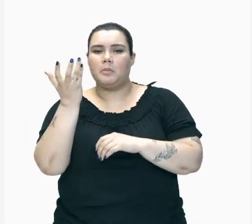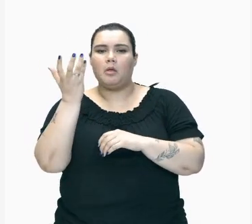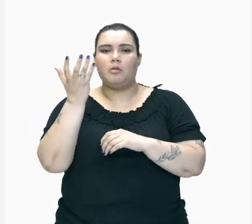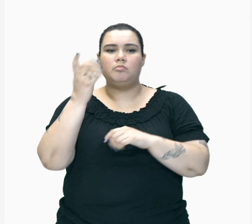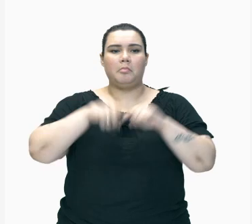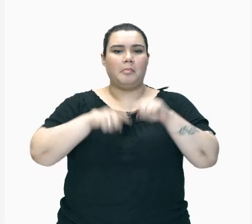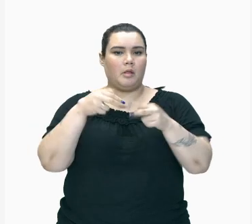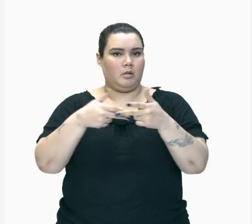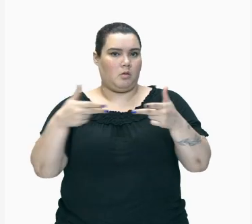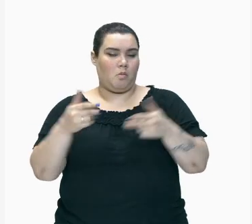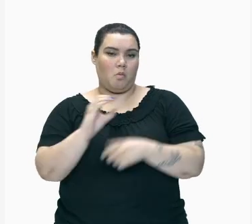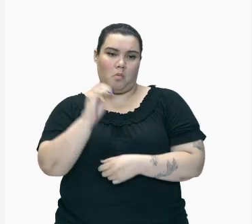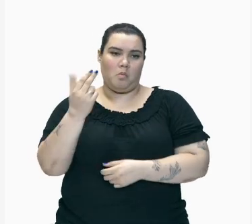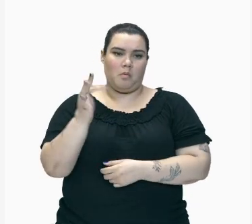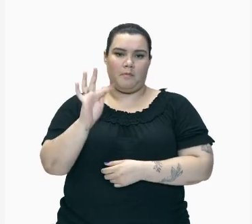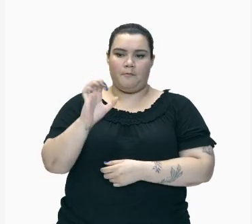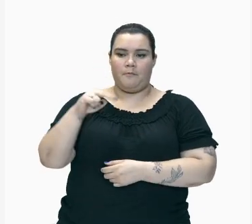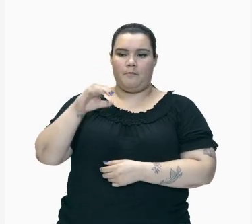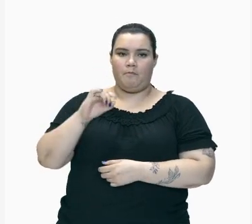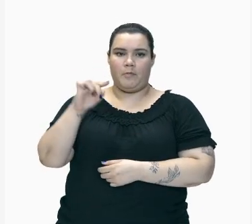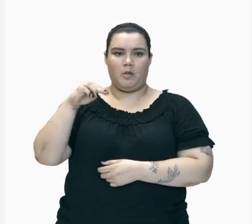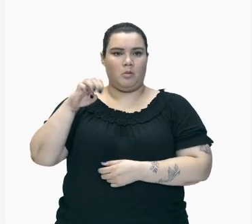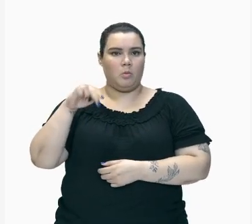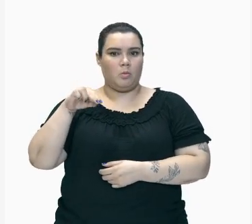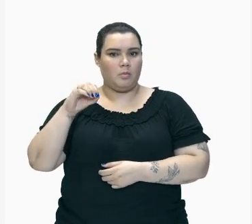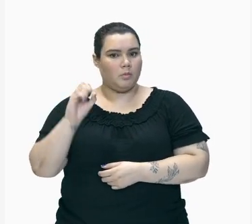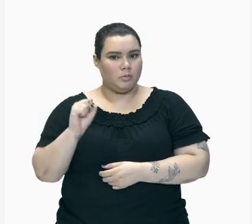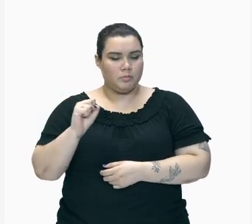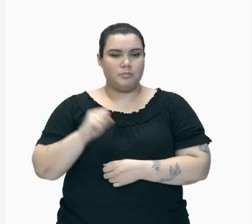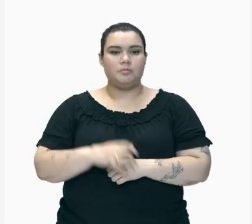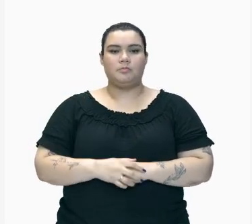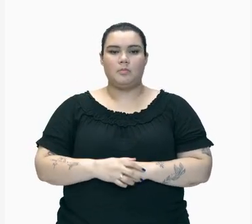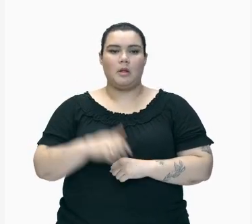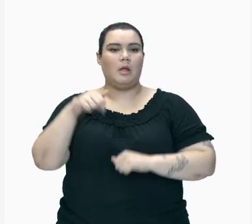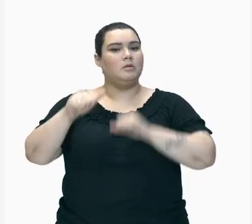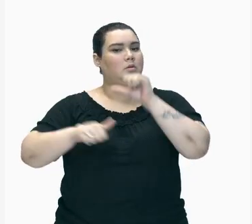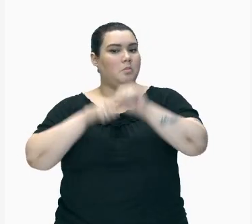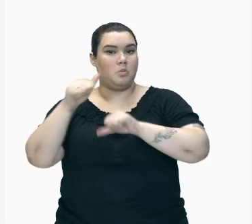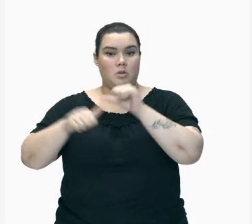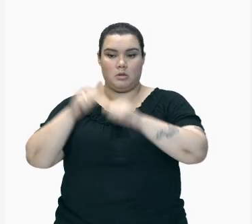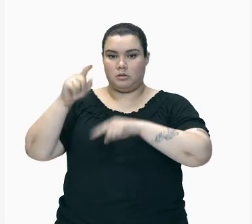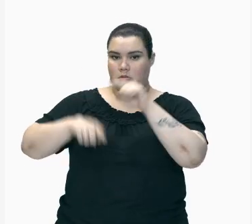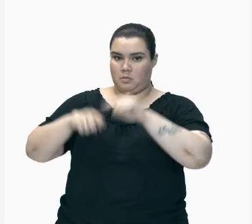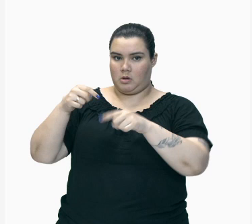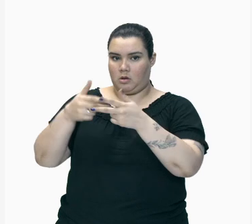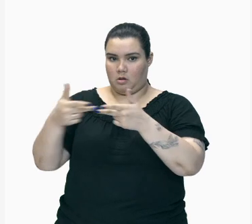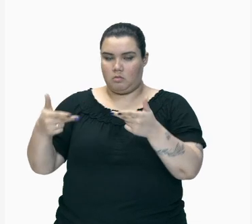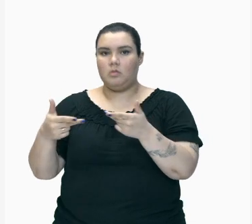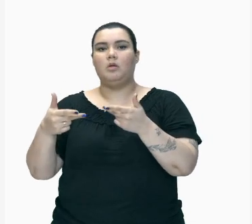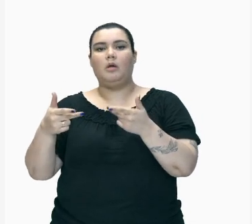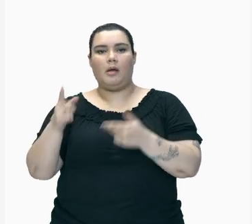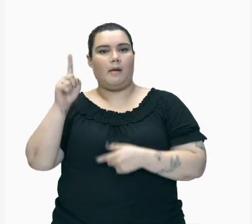simplesmente Fenômenos Transformação Material É toda E qualquer